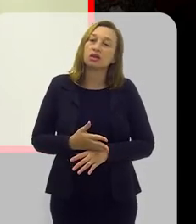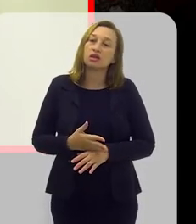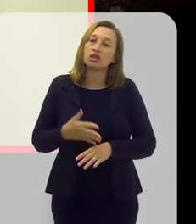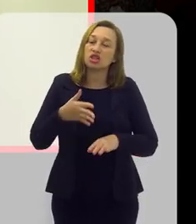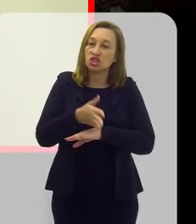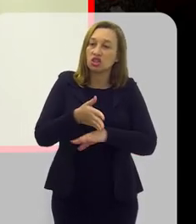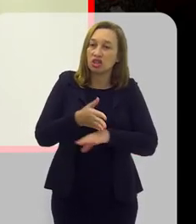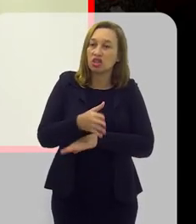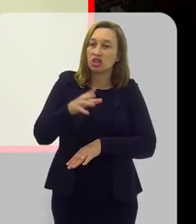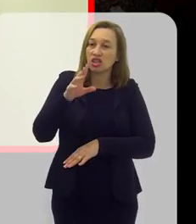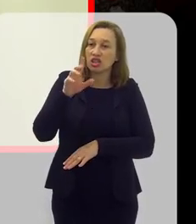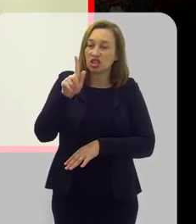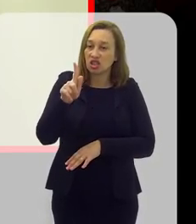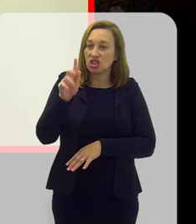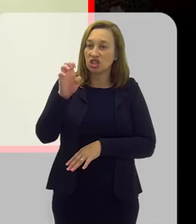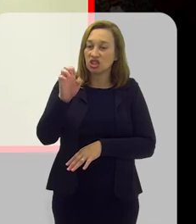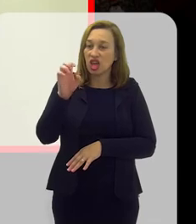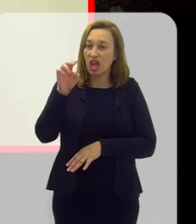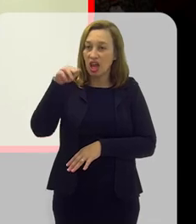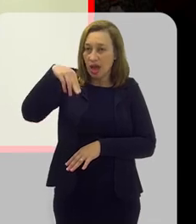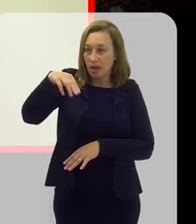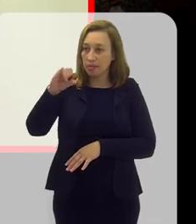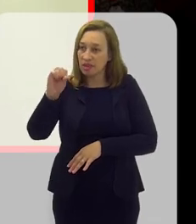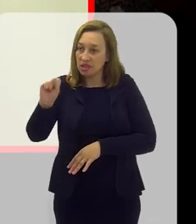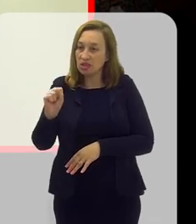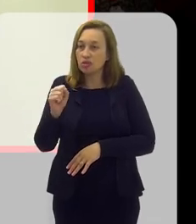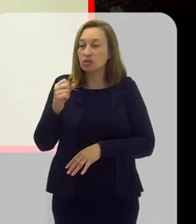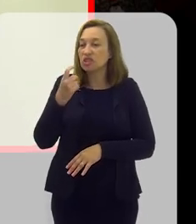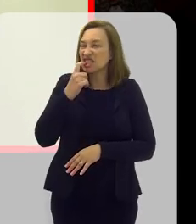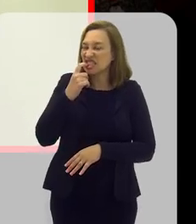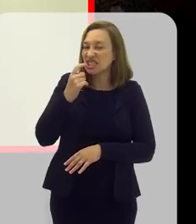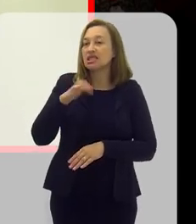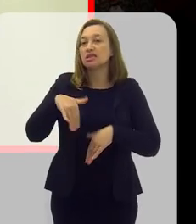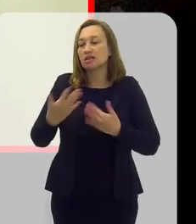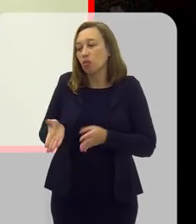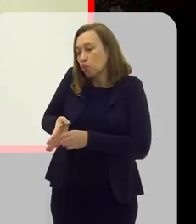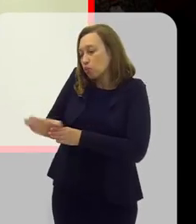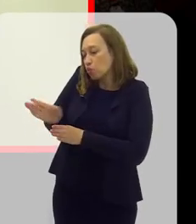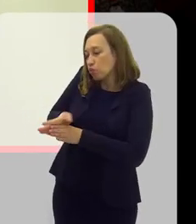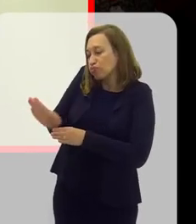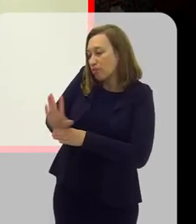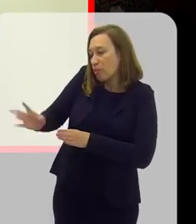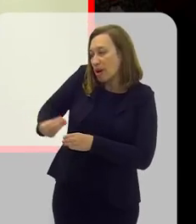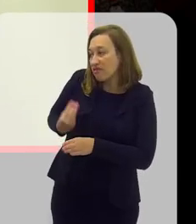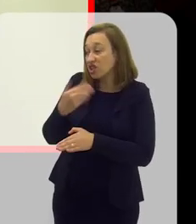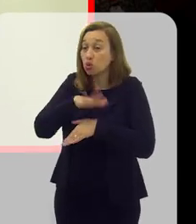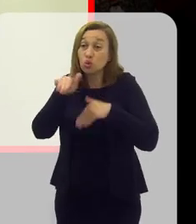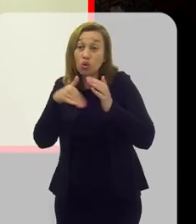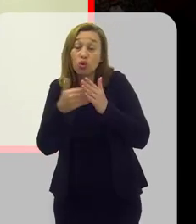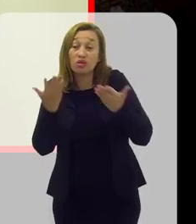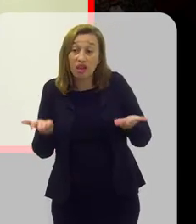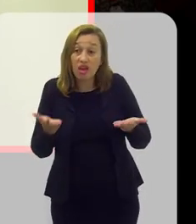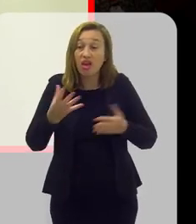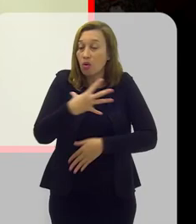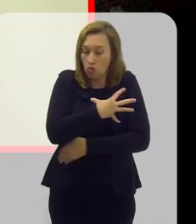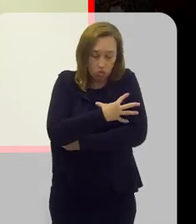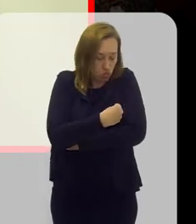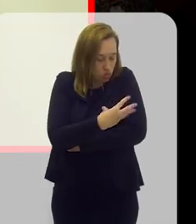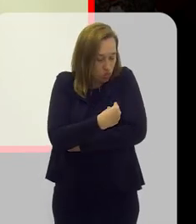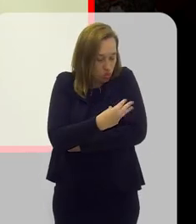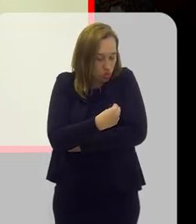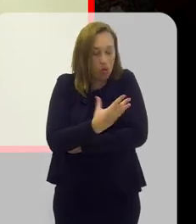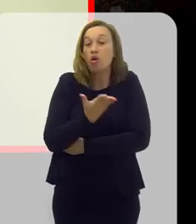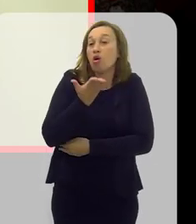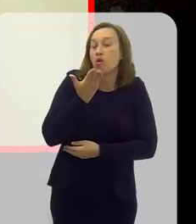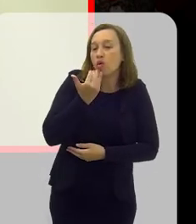de patógenos, de germes nesse dente. Então, é orientação para a vida, né? Leite